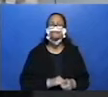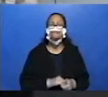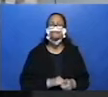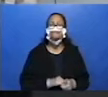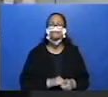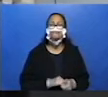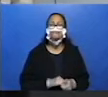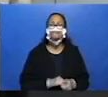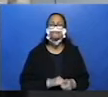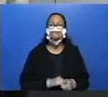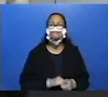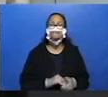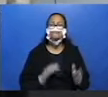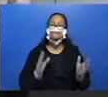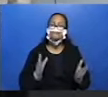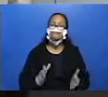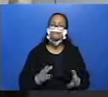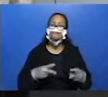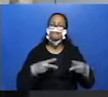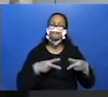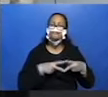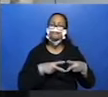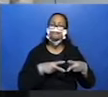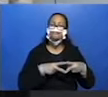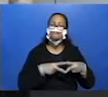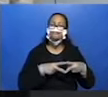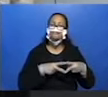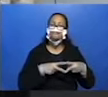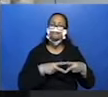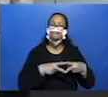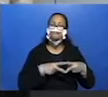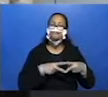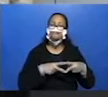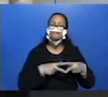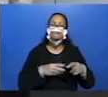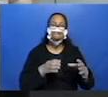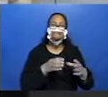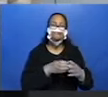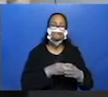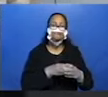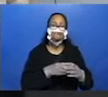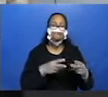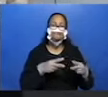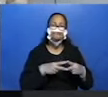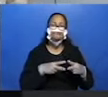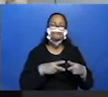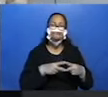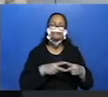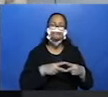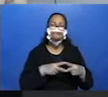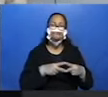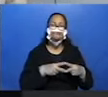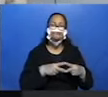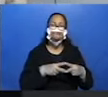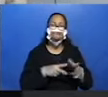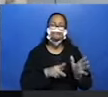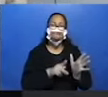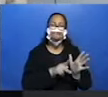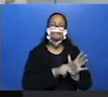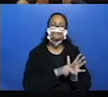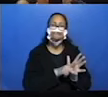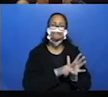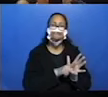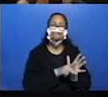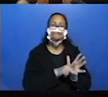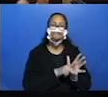Vamos formar os pares, tá? Para formar os pares, aqui, ó, no nosso próprio